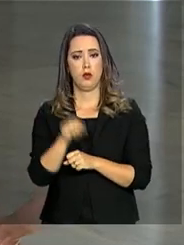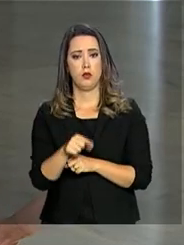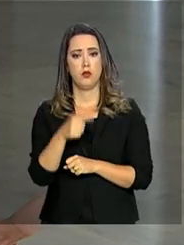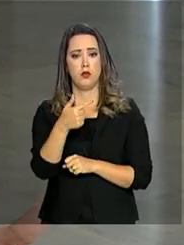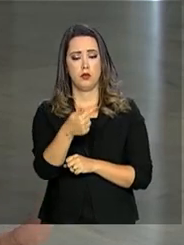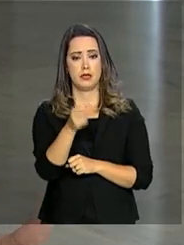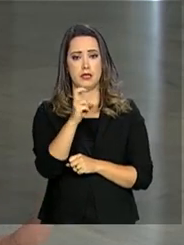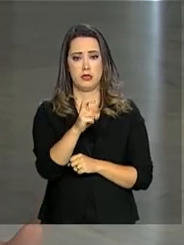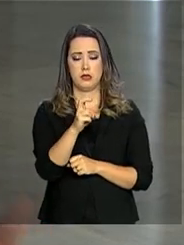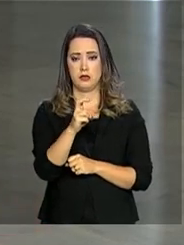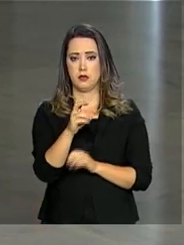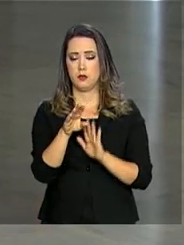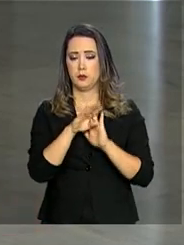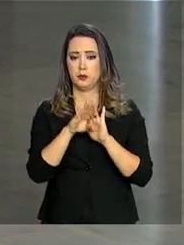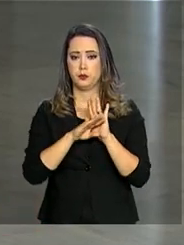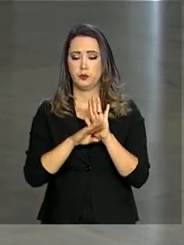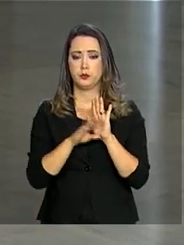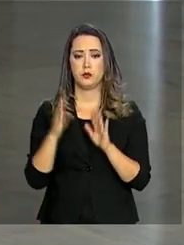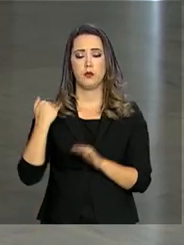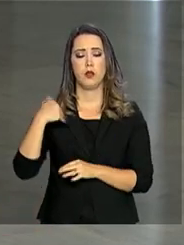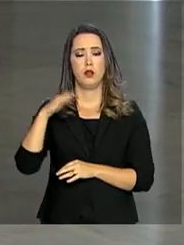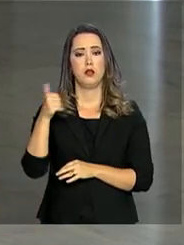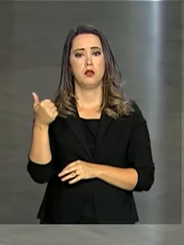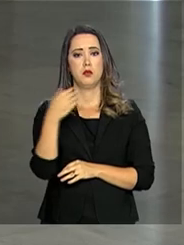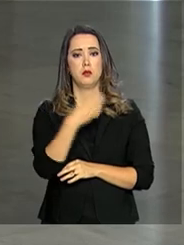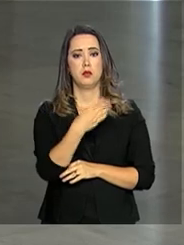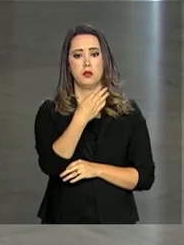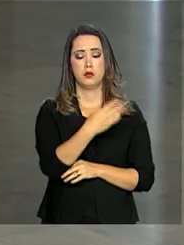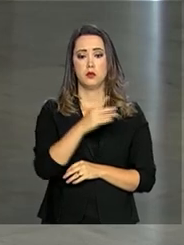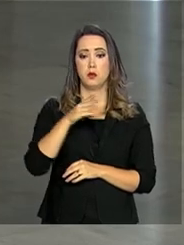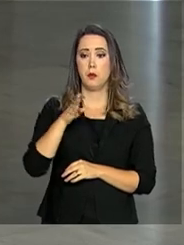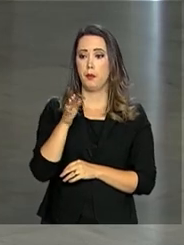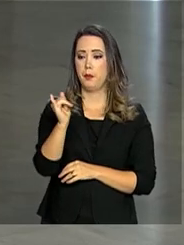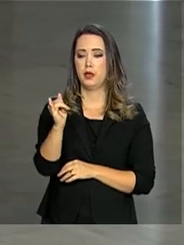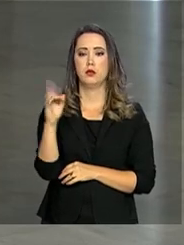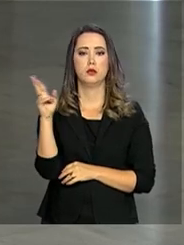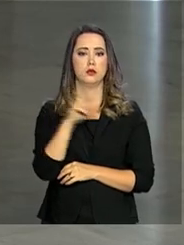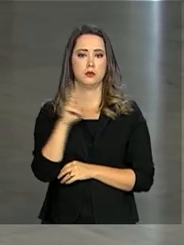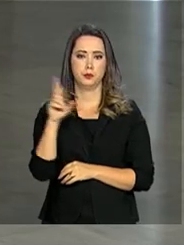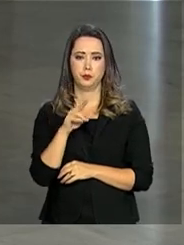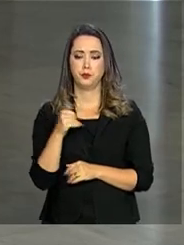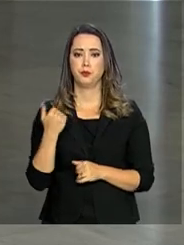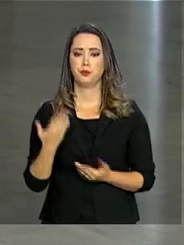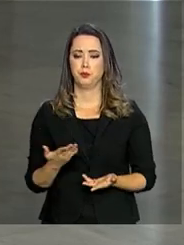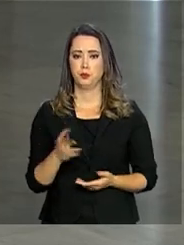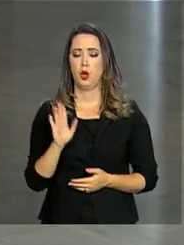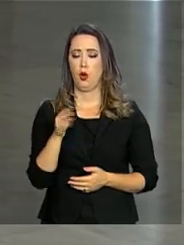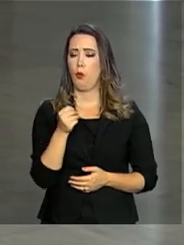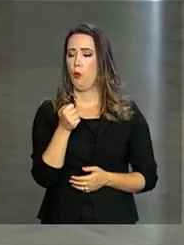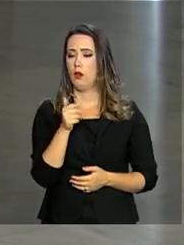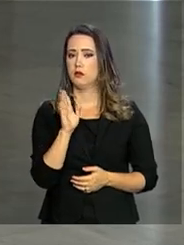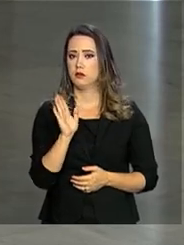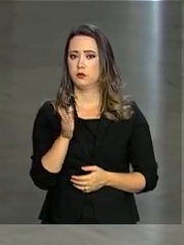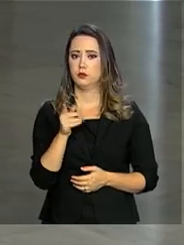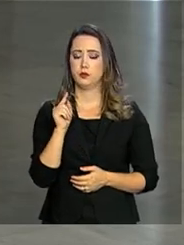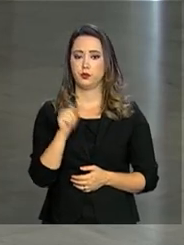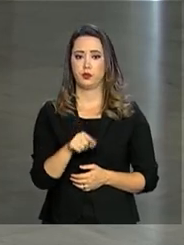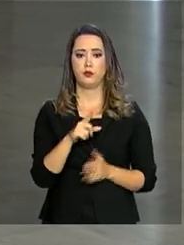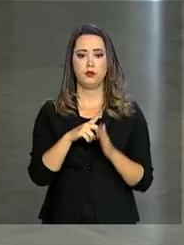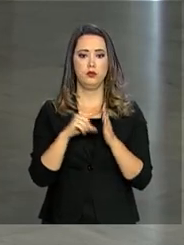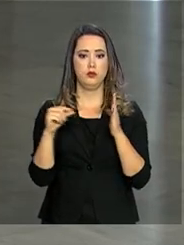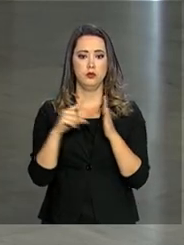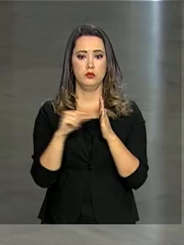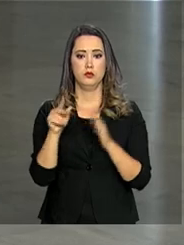75 projetos é de mais de 144 bilhões de reais. Daqui a pouco, também aqui no Palácio do